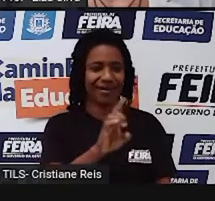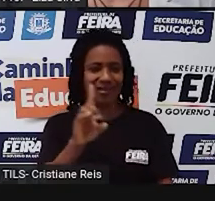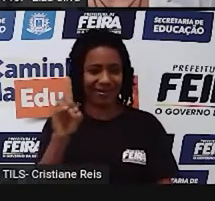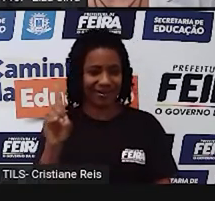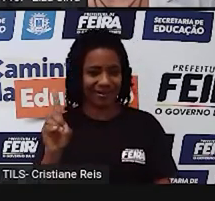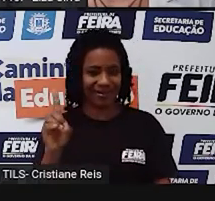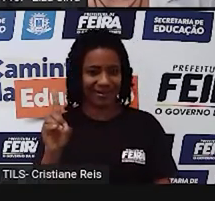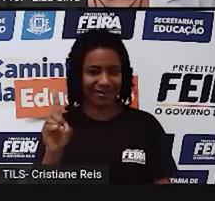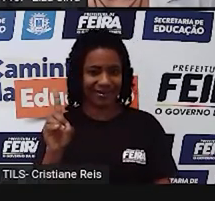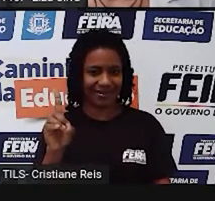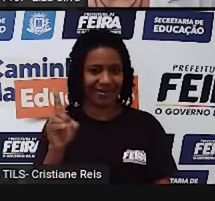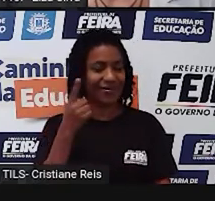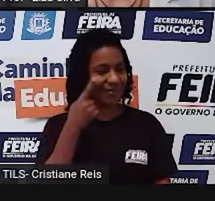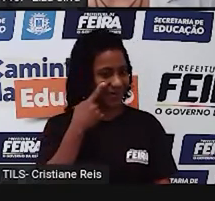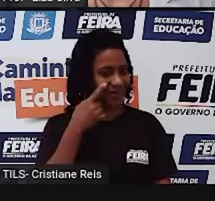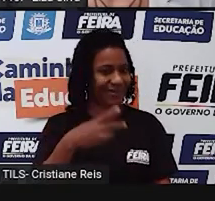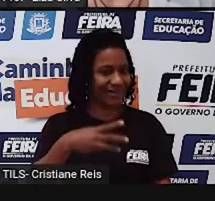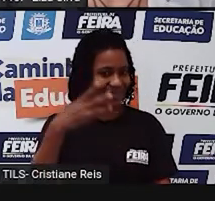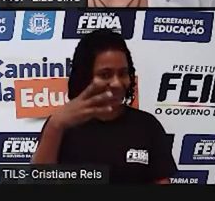S-A-I-E-E three.